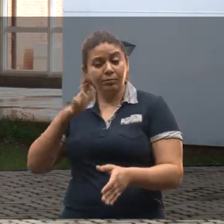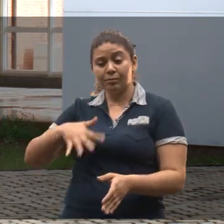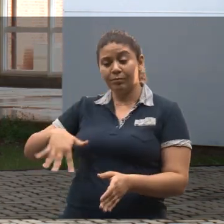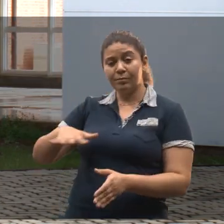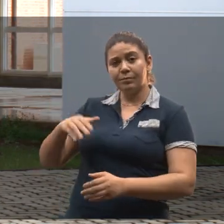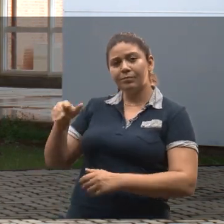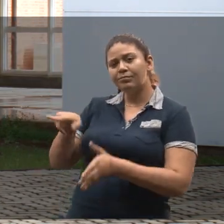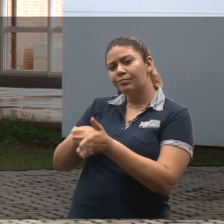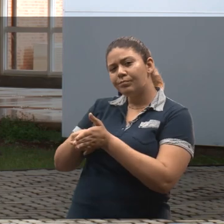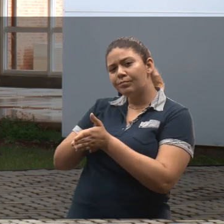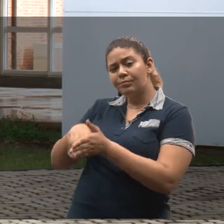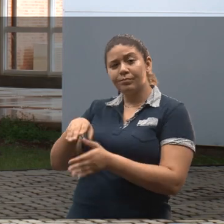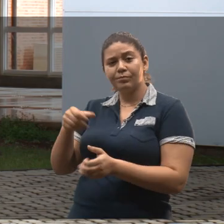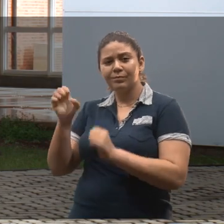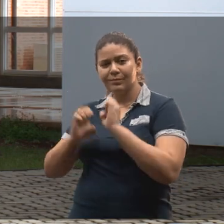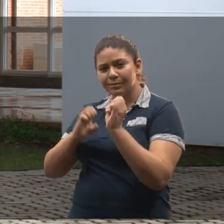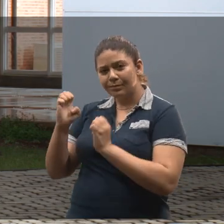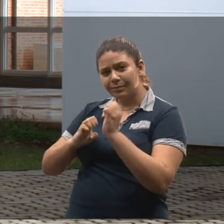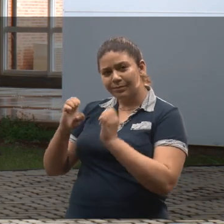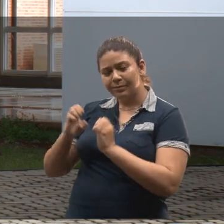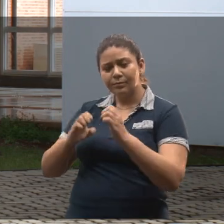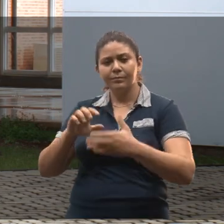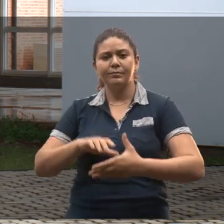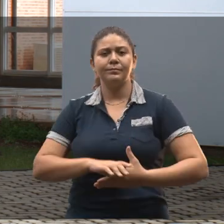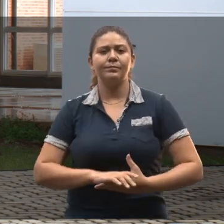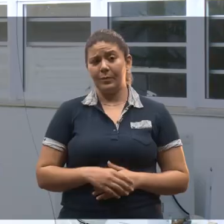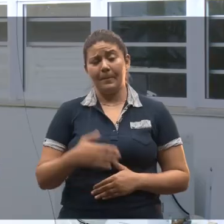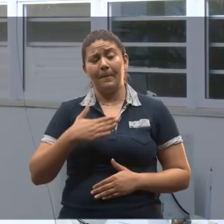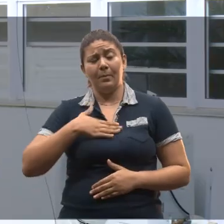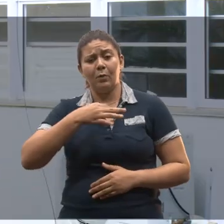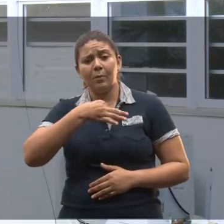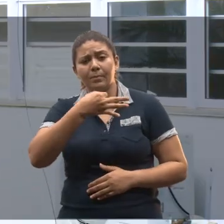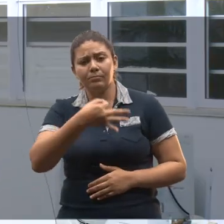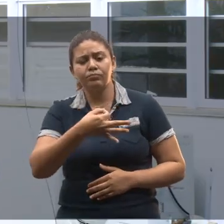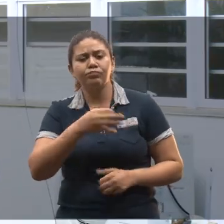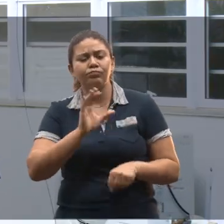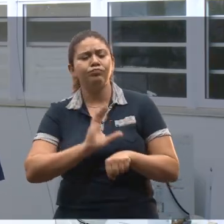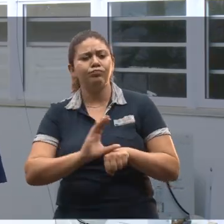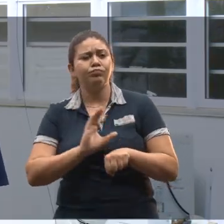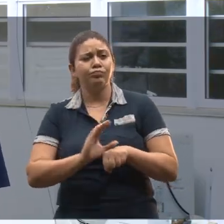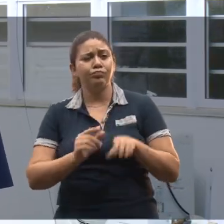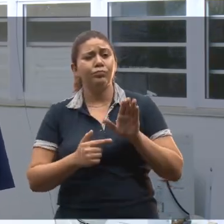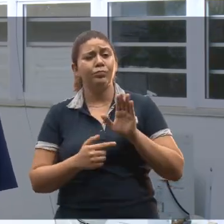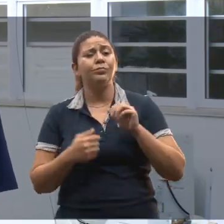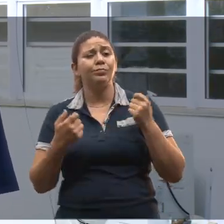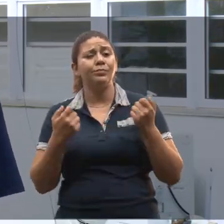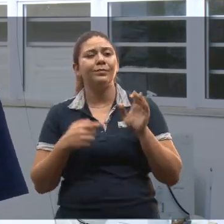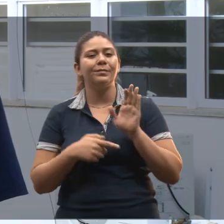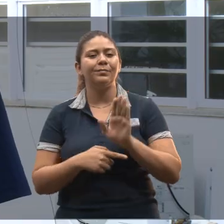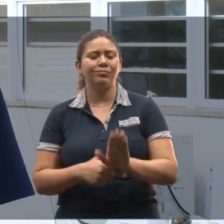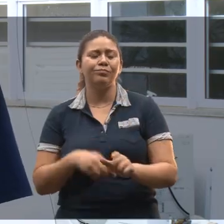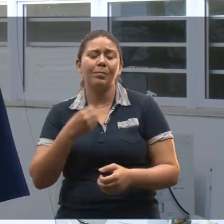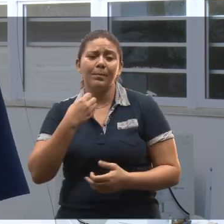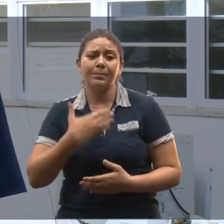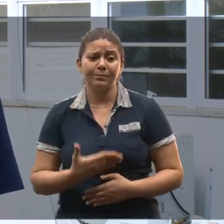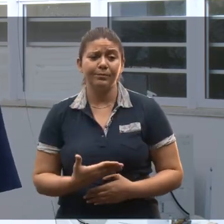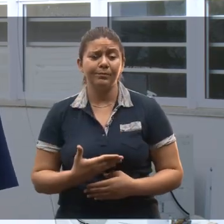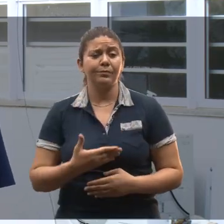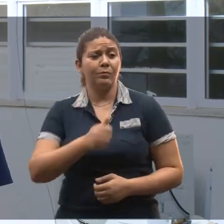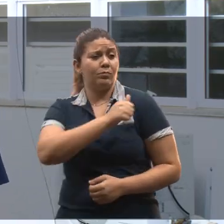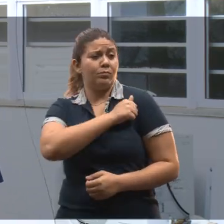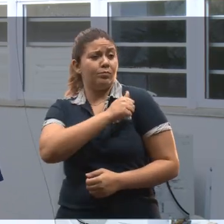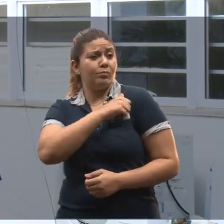industriais, laboratórios de pesquisas, tanto acadêmicos quanto industriais. E isso, na minha opinião, o curso contempla muito bem,